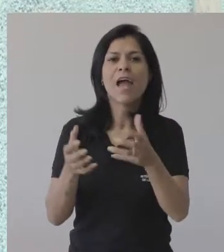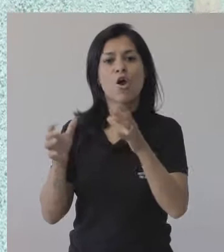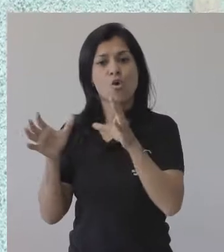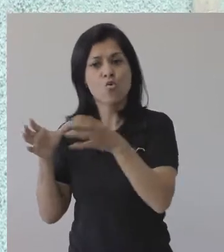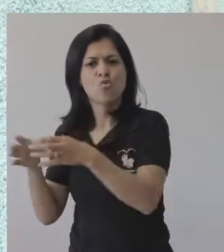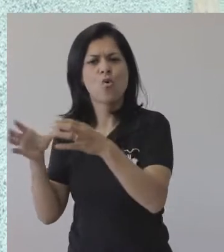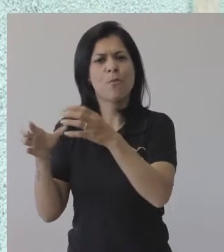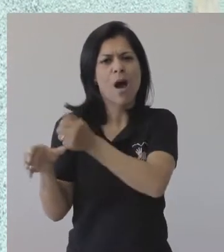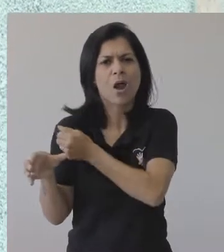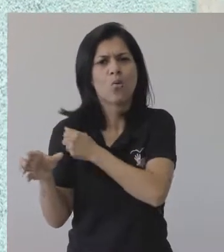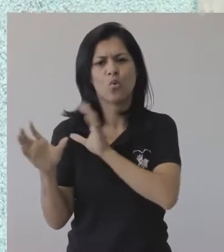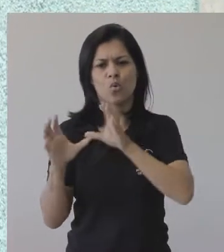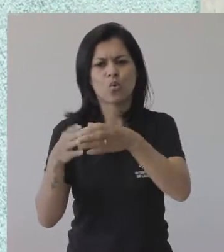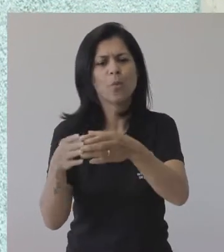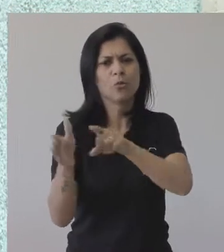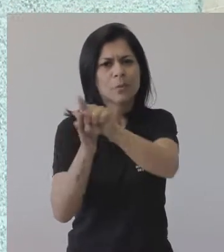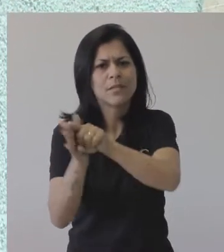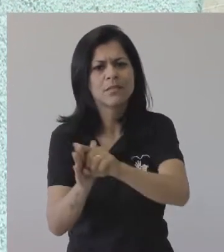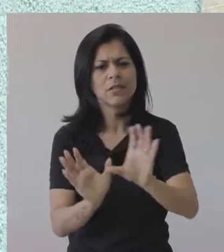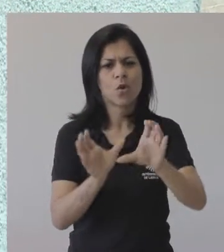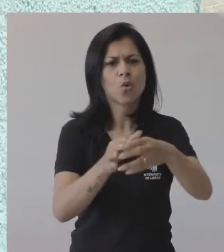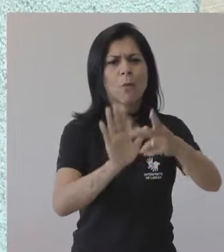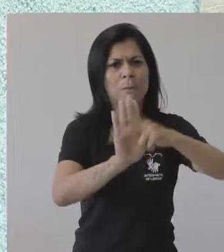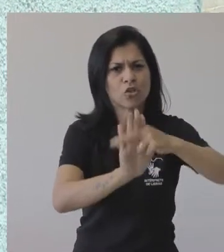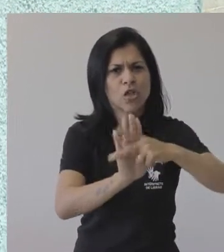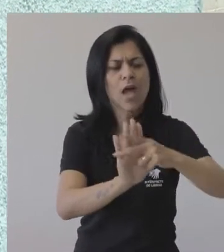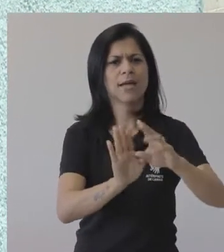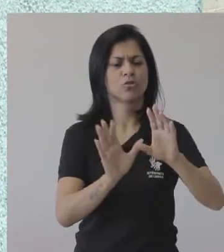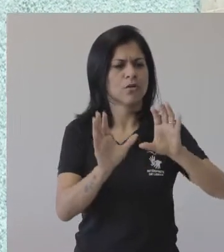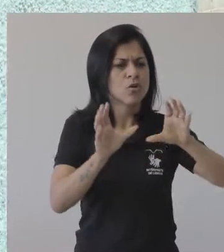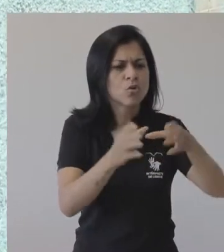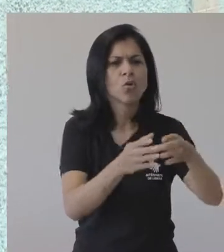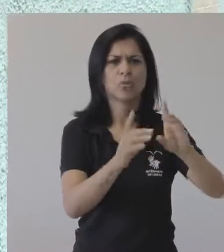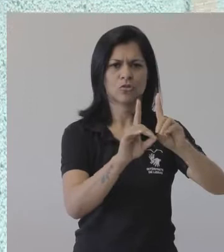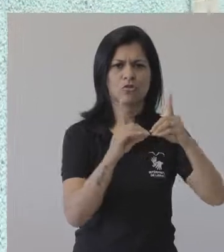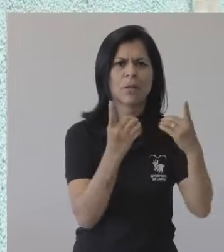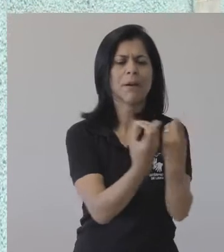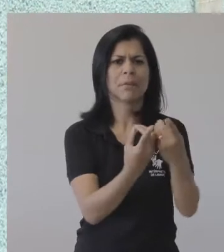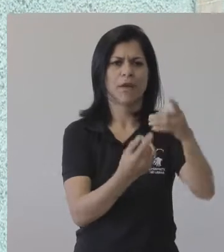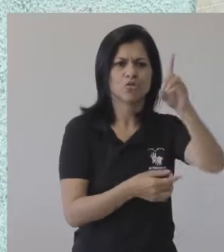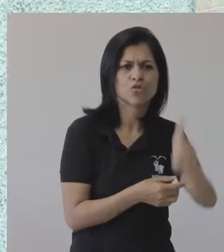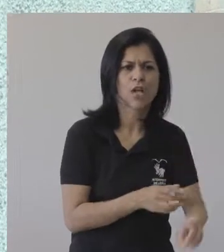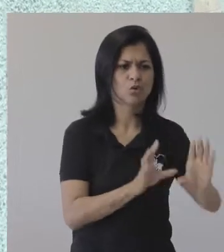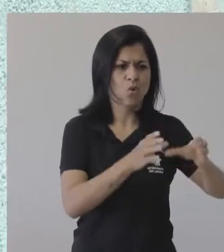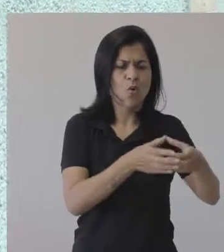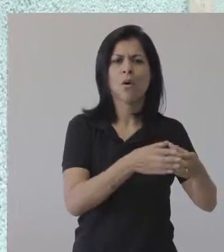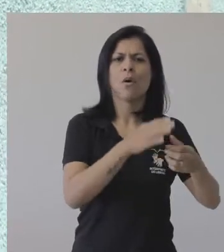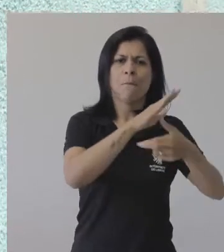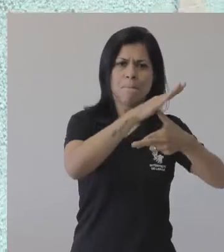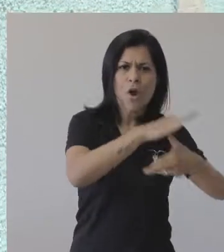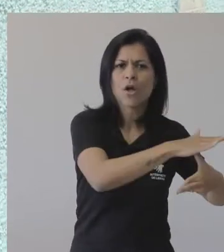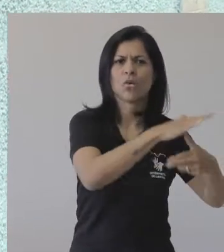coletivos estudantis, núcleos de pesquisa, projetos de extensão, diretores de centro de ensino, pró